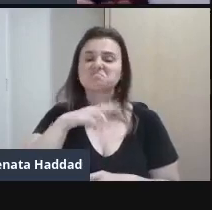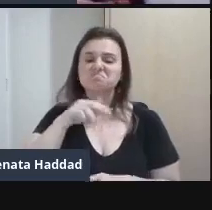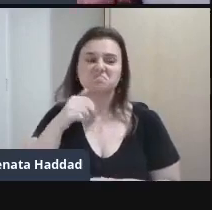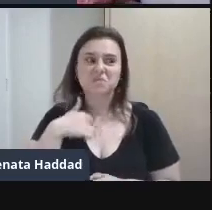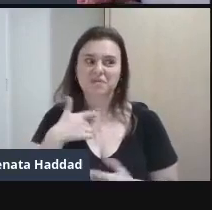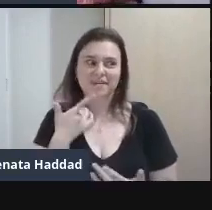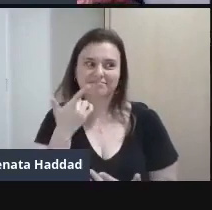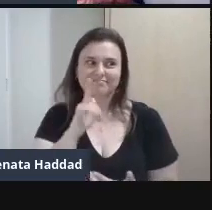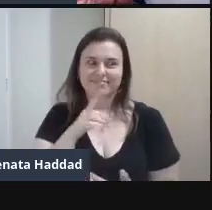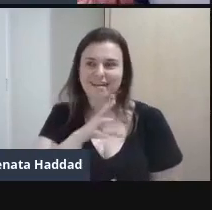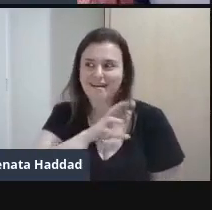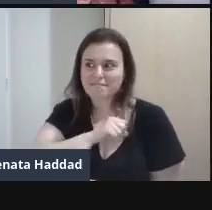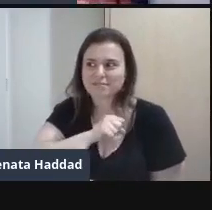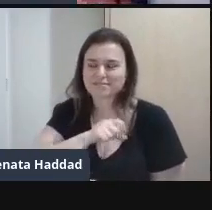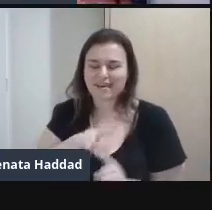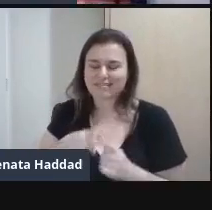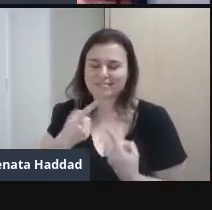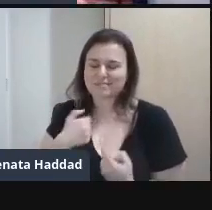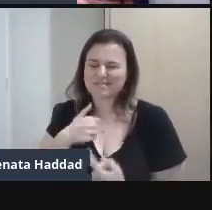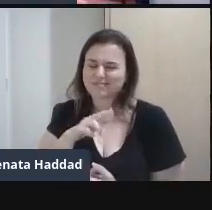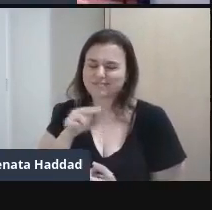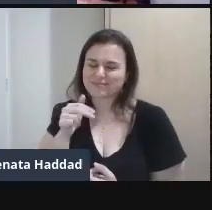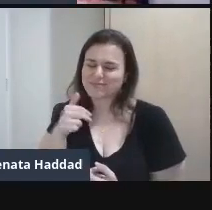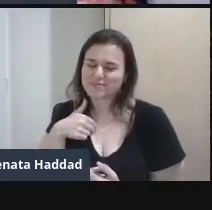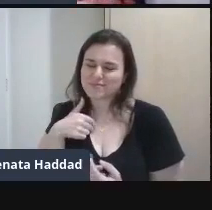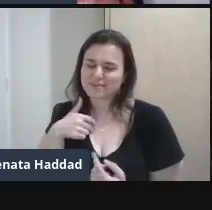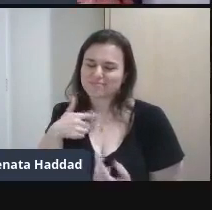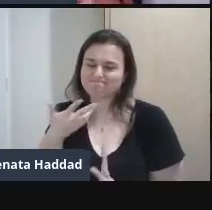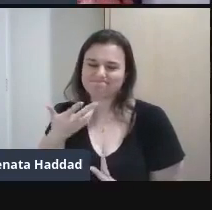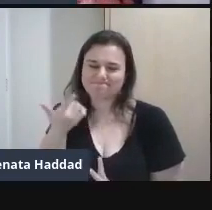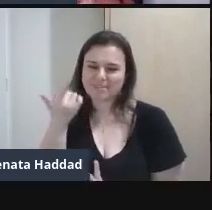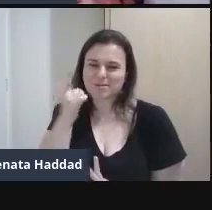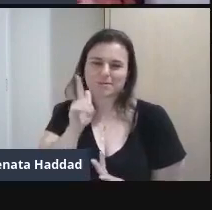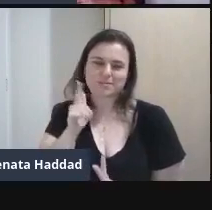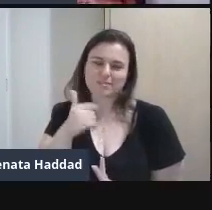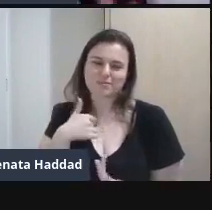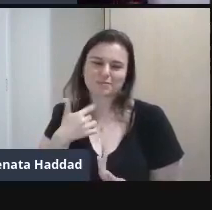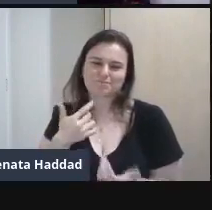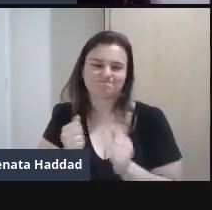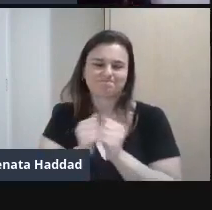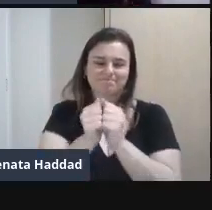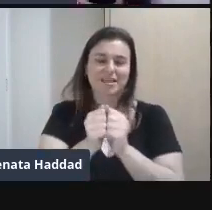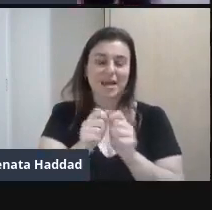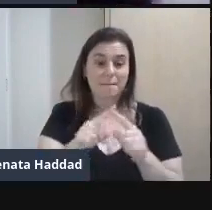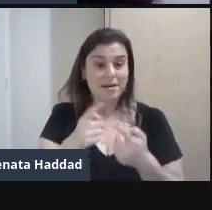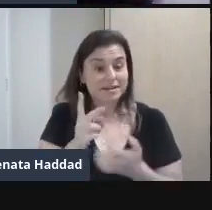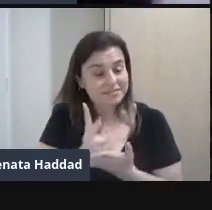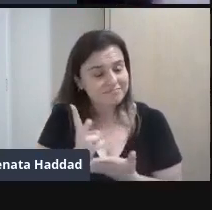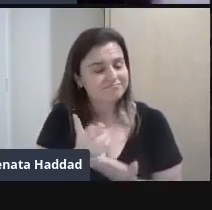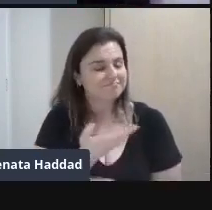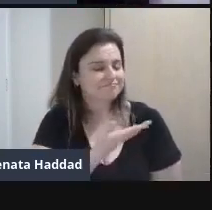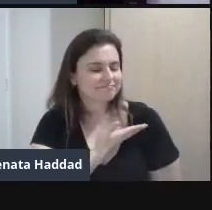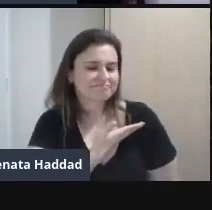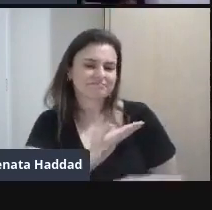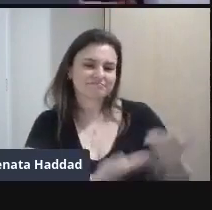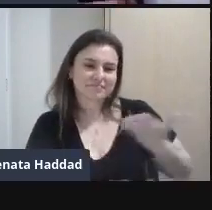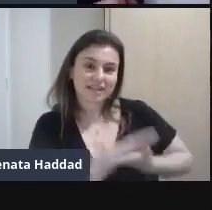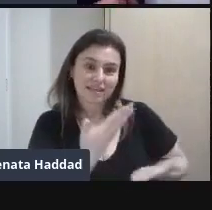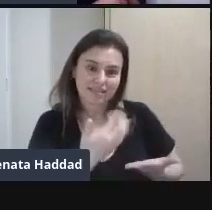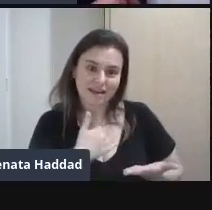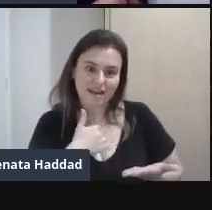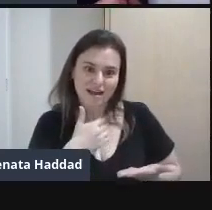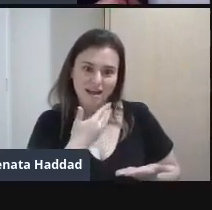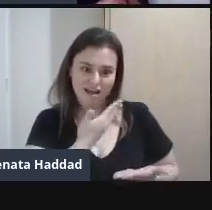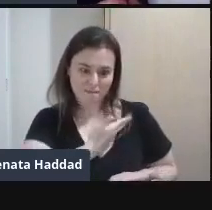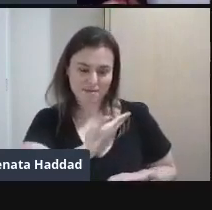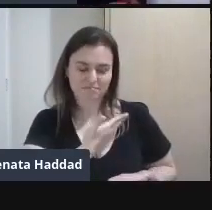Mas Foi o seu amigo Confidente Para todos sempre E Mário Então Convence a Anitta